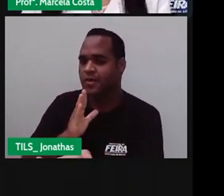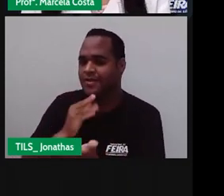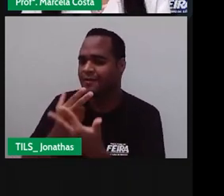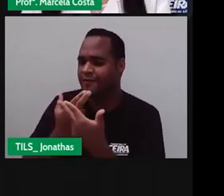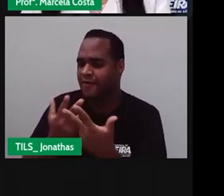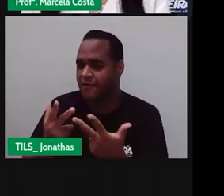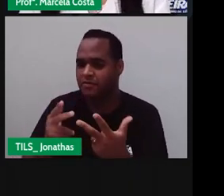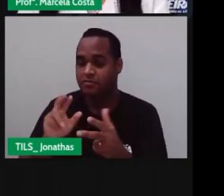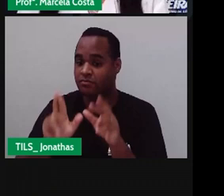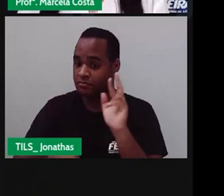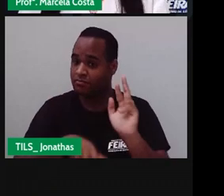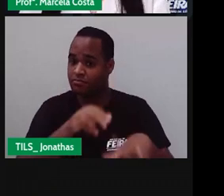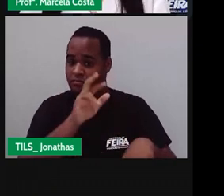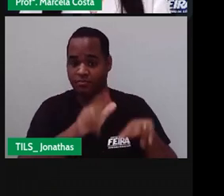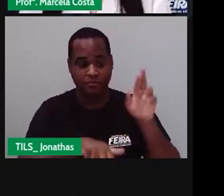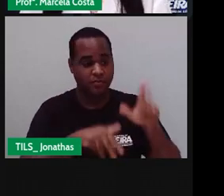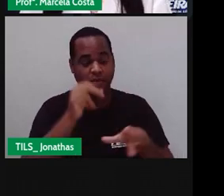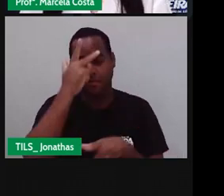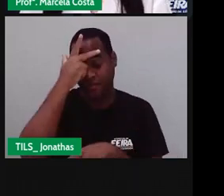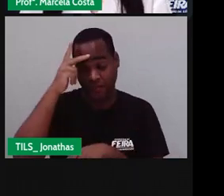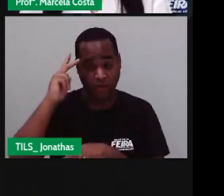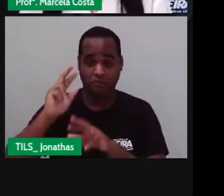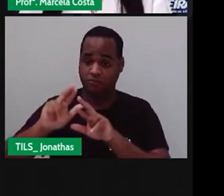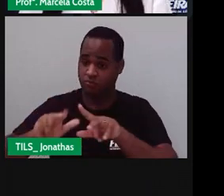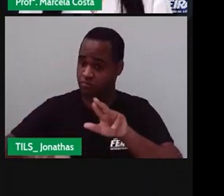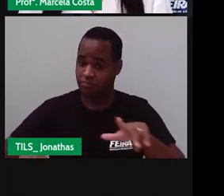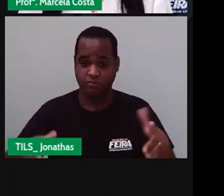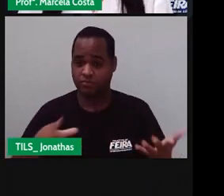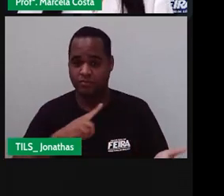diferença Com a diversidade Das outras pessoas